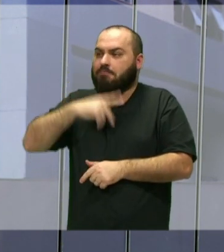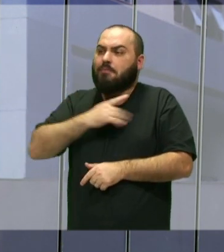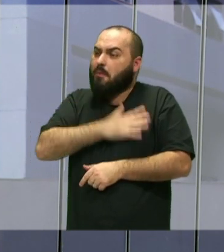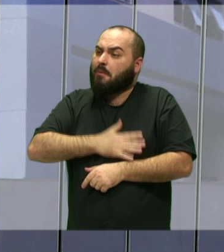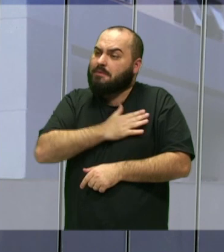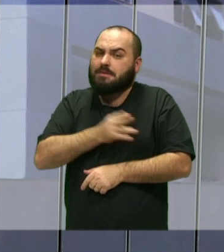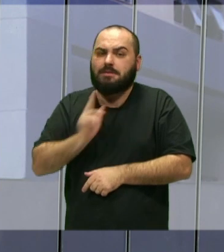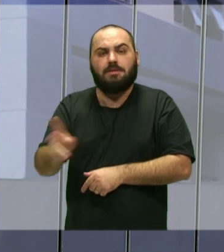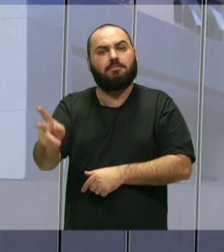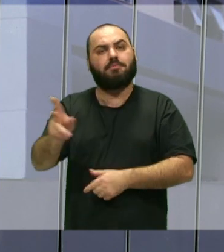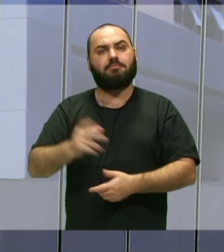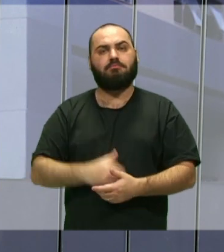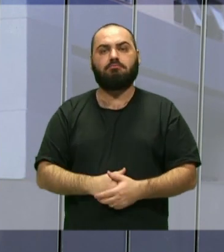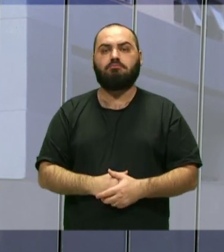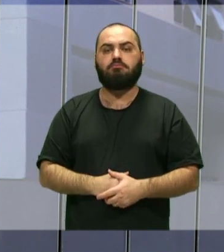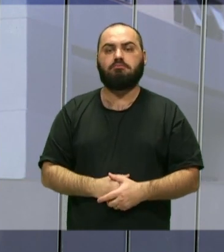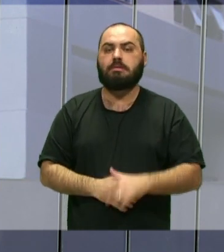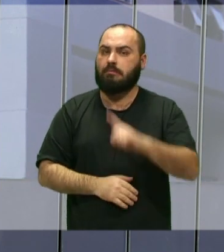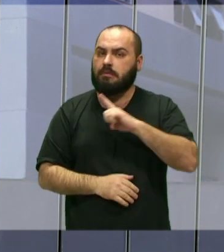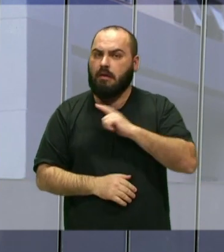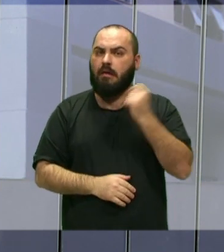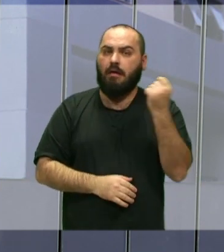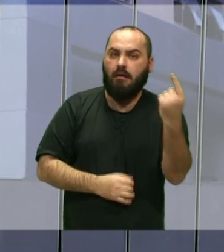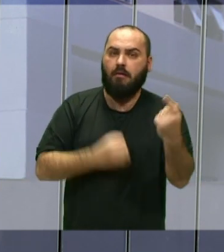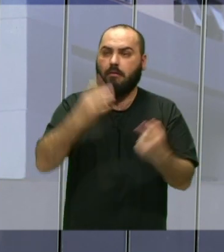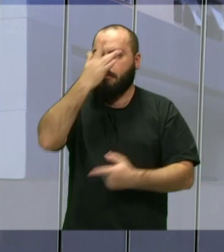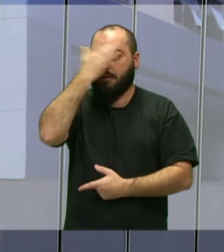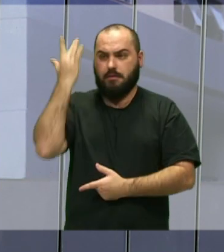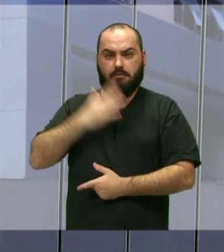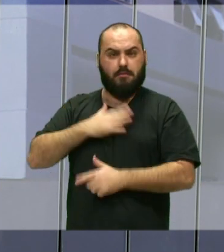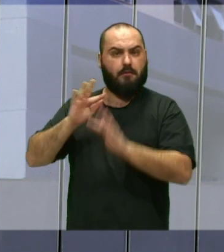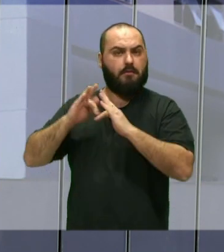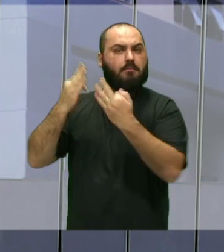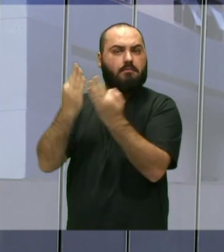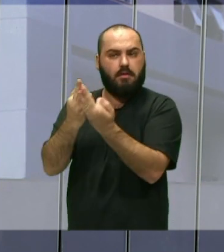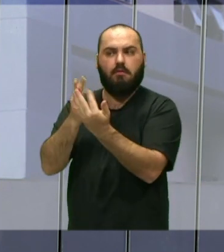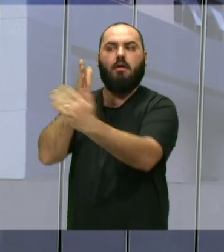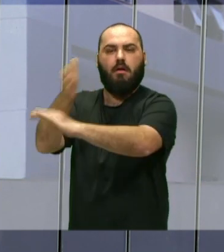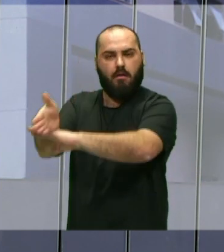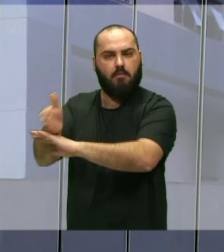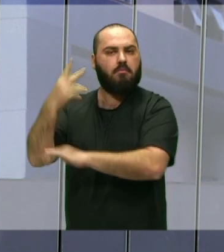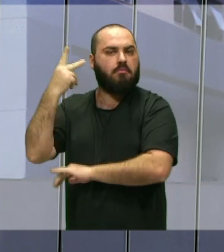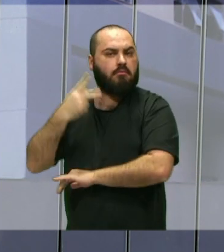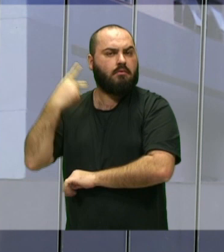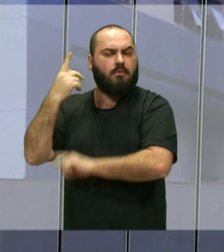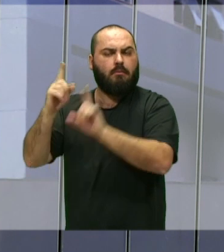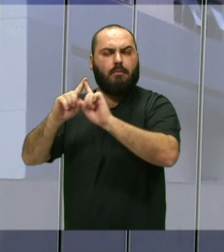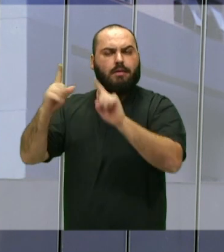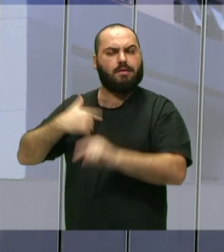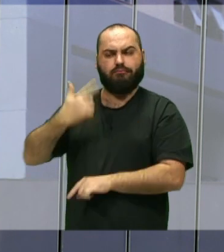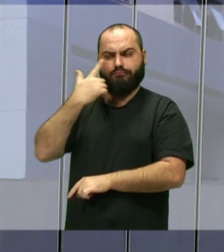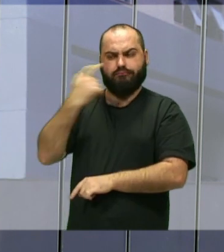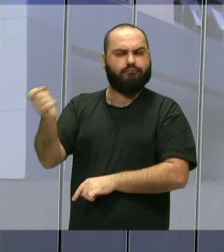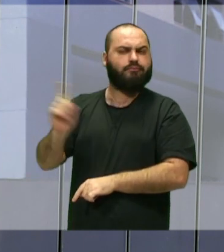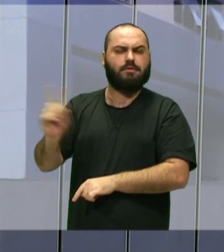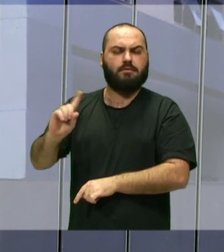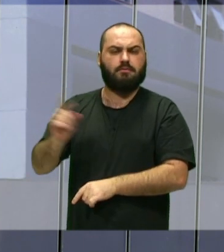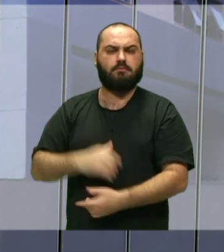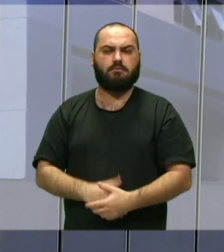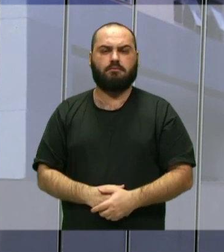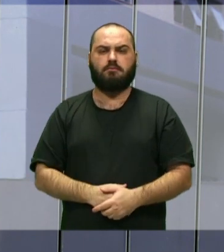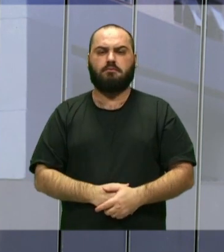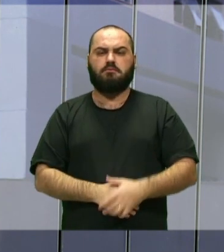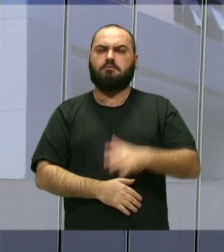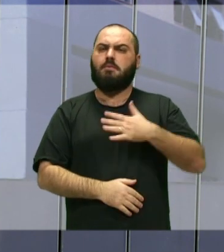tenho uns parentes que entraram na política, só que eu nunca me interessei, realmente, né, foi só a partir de uns 10, 11